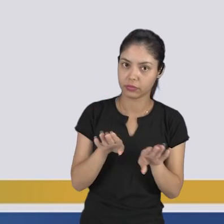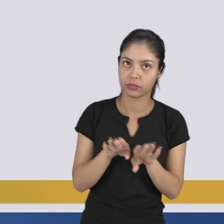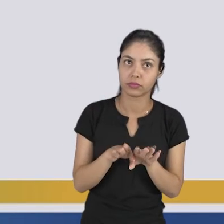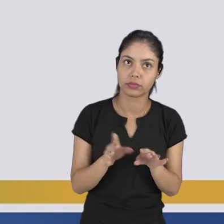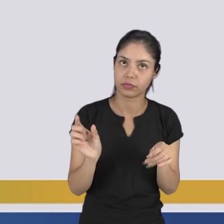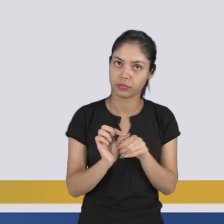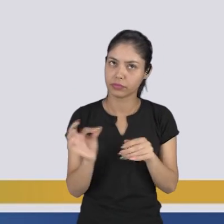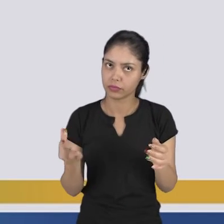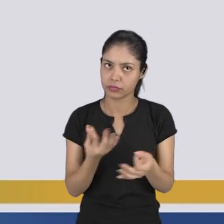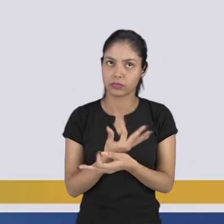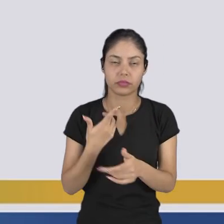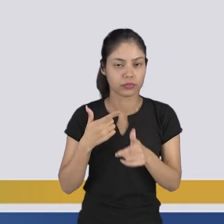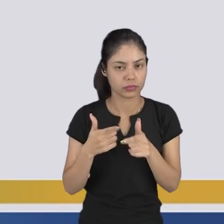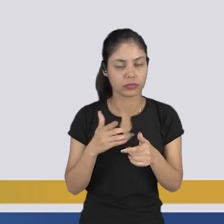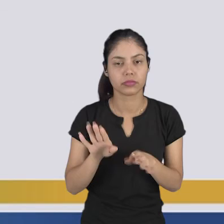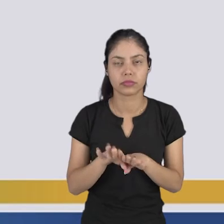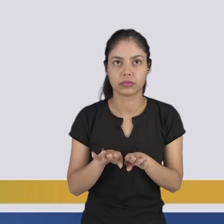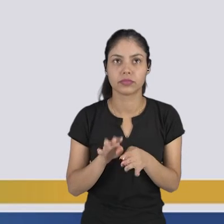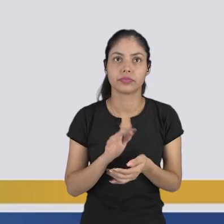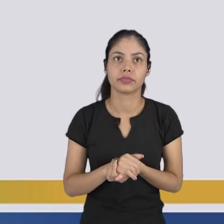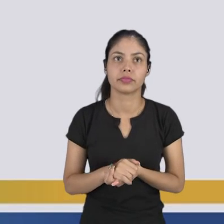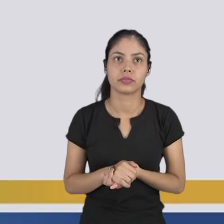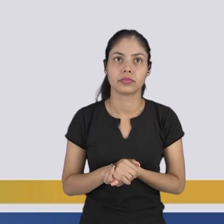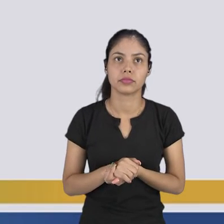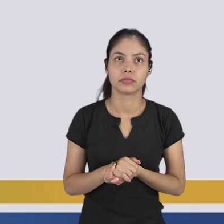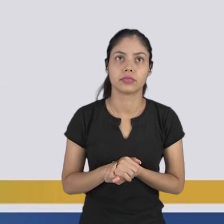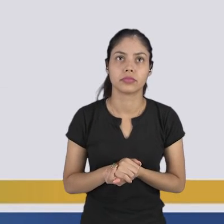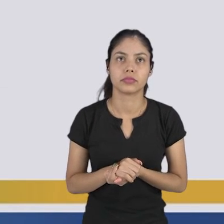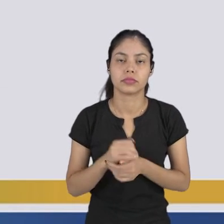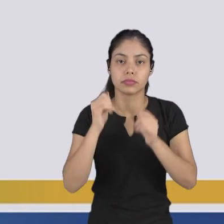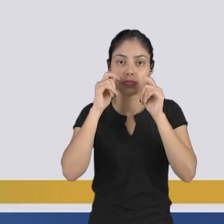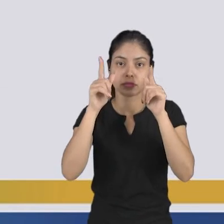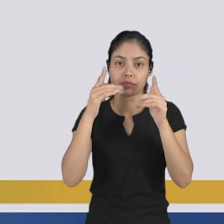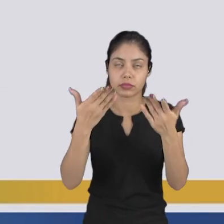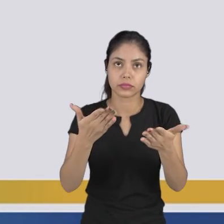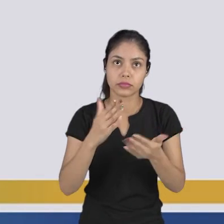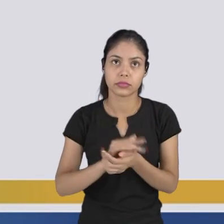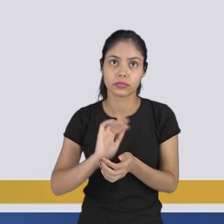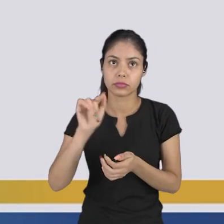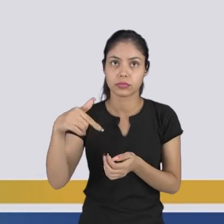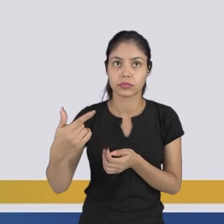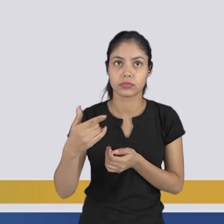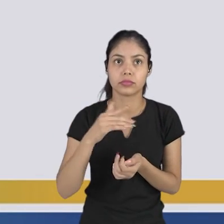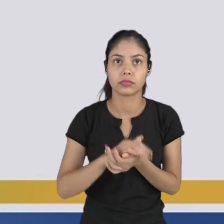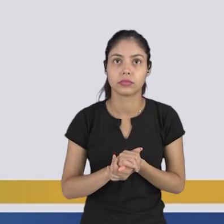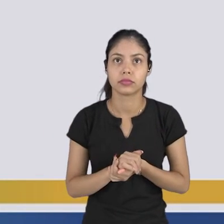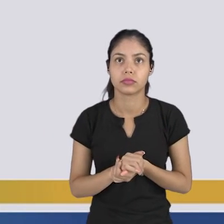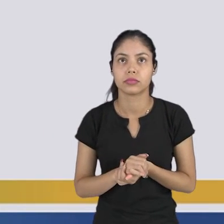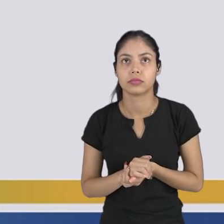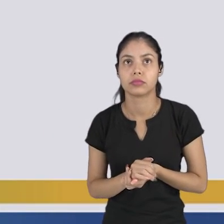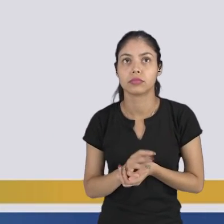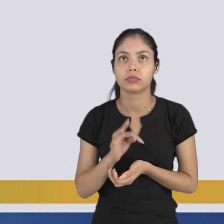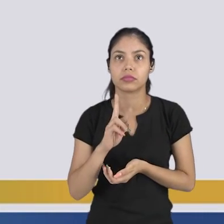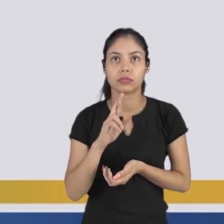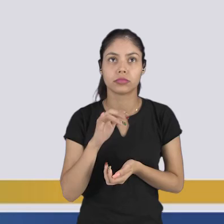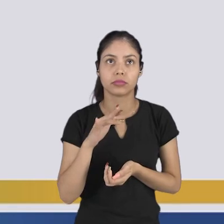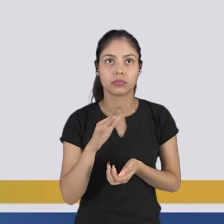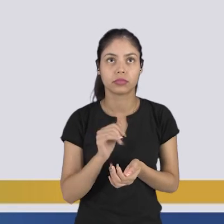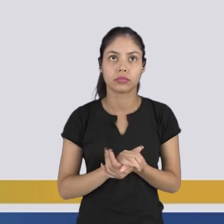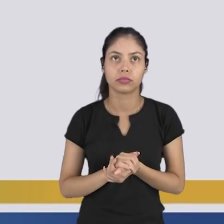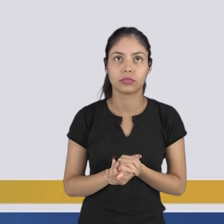bem feita, bem trabalhada. E eu quero chamar a atenção de vocês para outro tipo de tatuagem, que é as